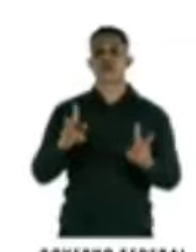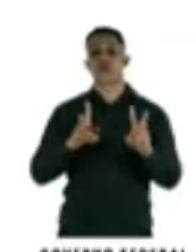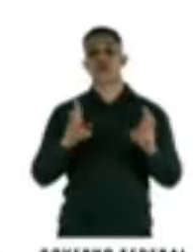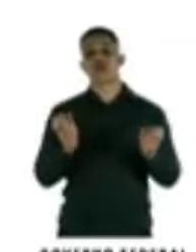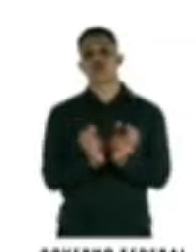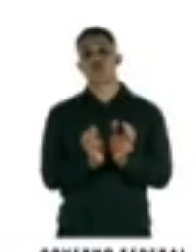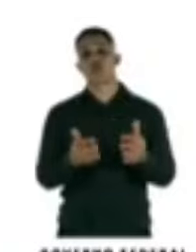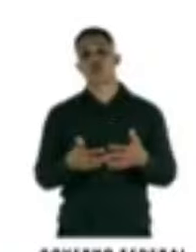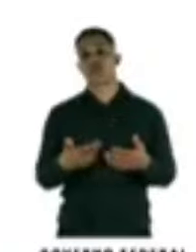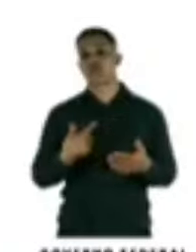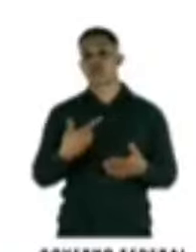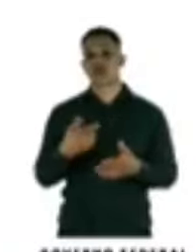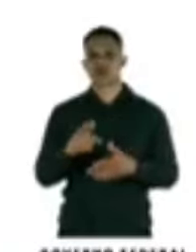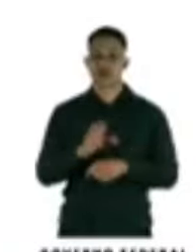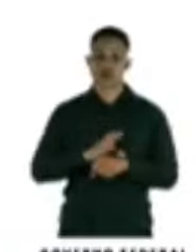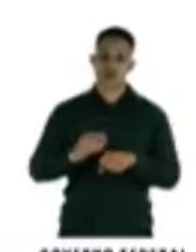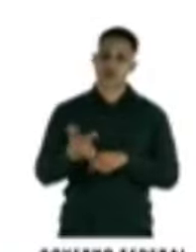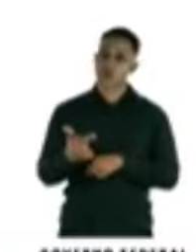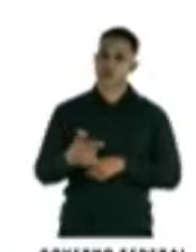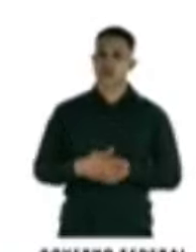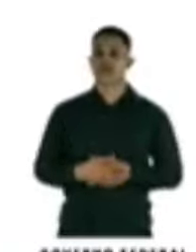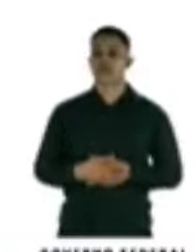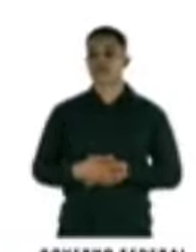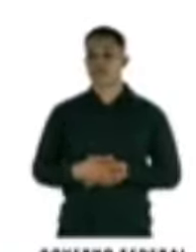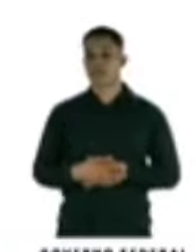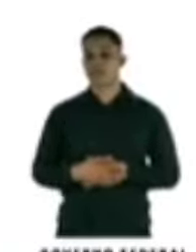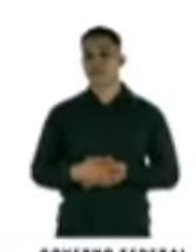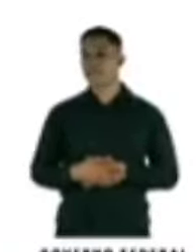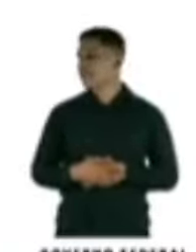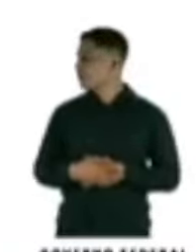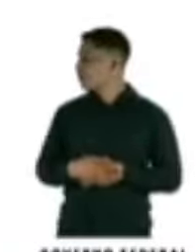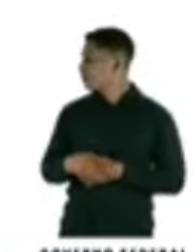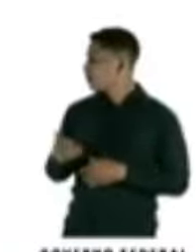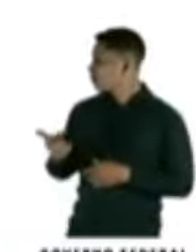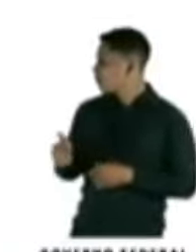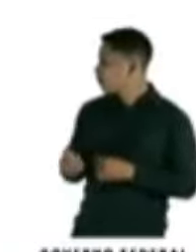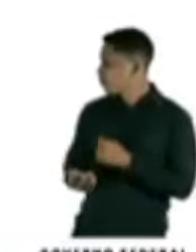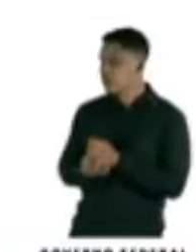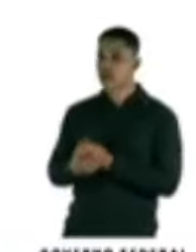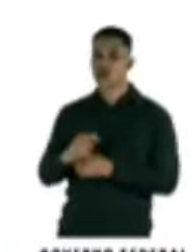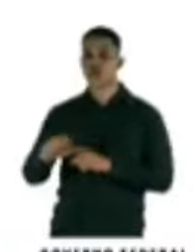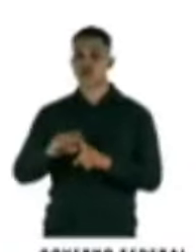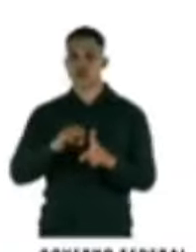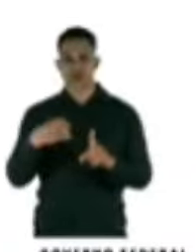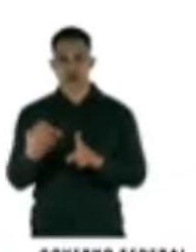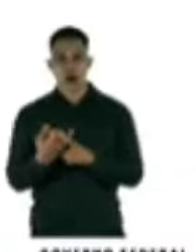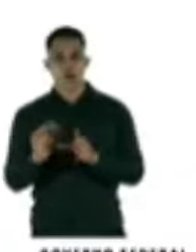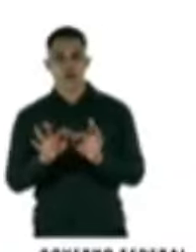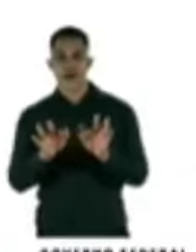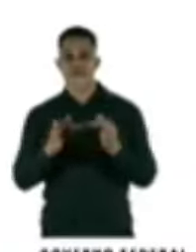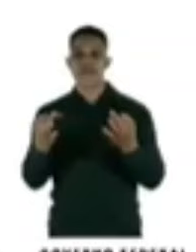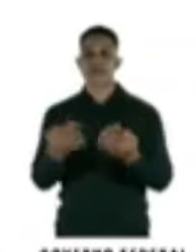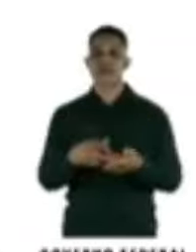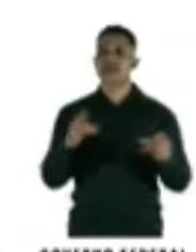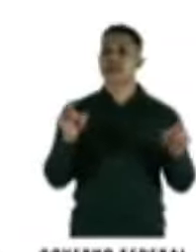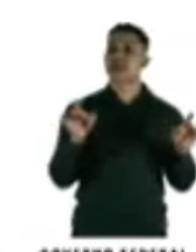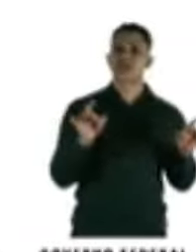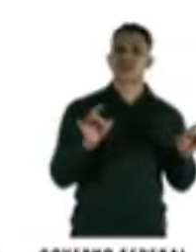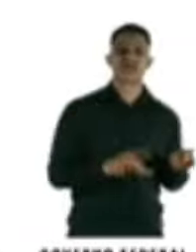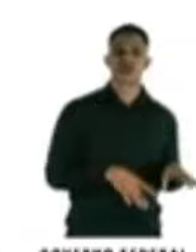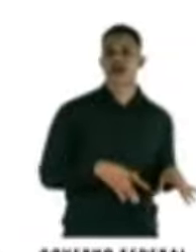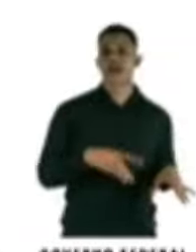ao não cumprimento de continualidades. Isso significa, de fato, o agravamento da desproteção social. As famílias estão deixando de